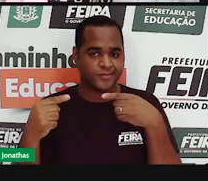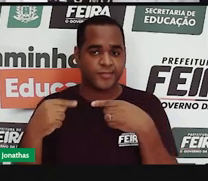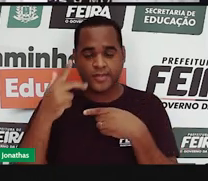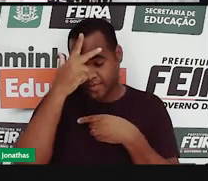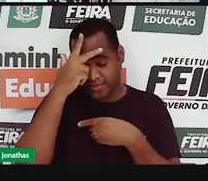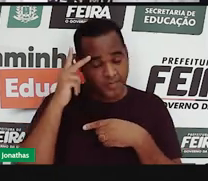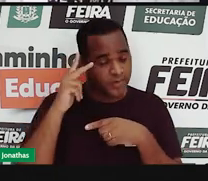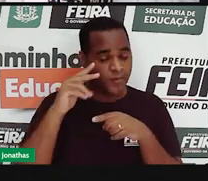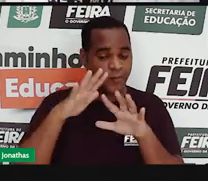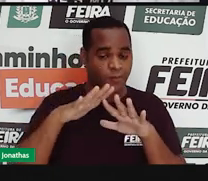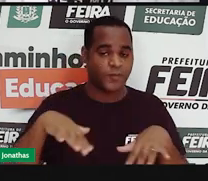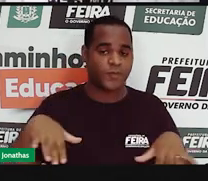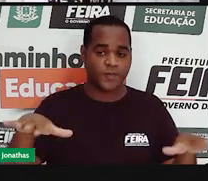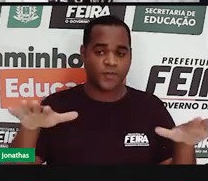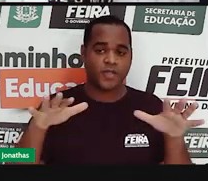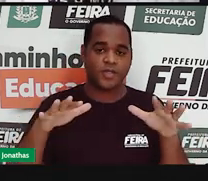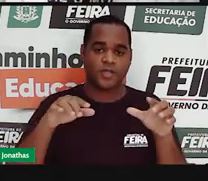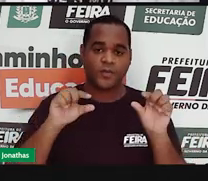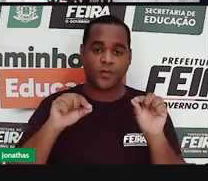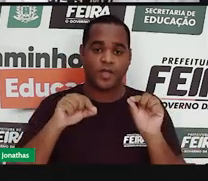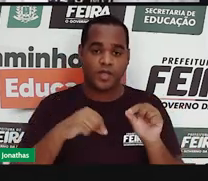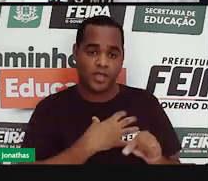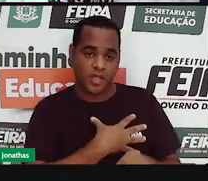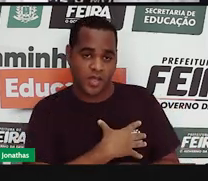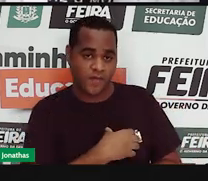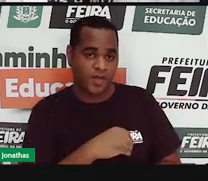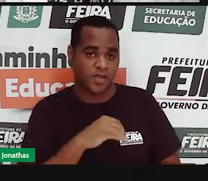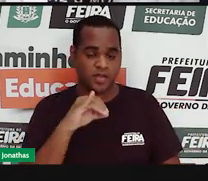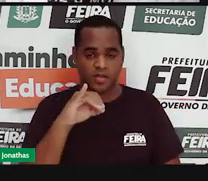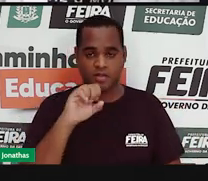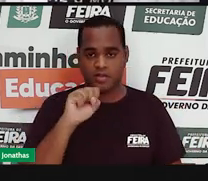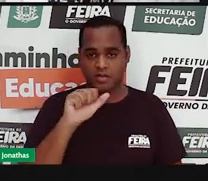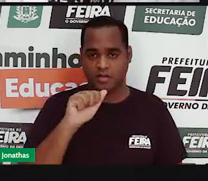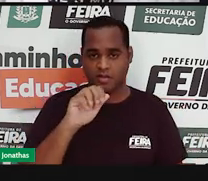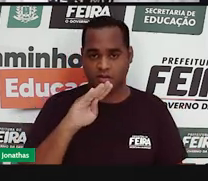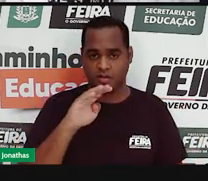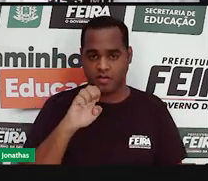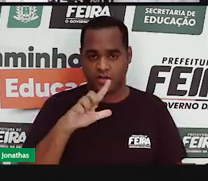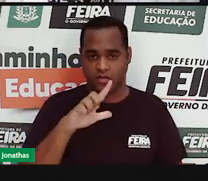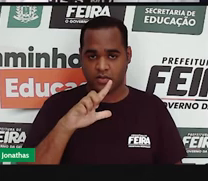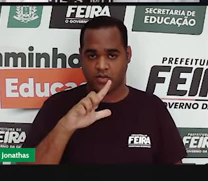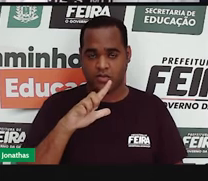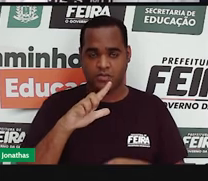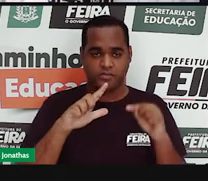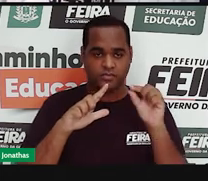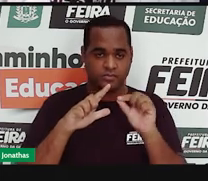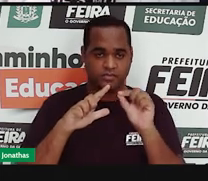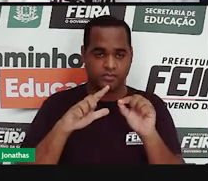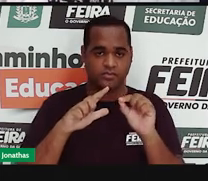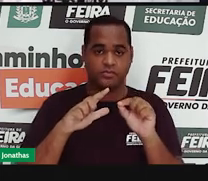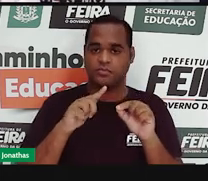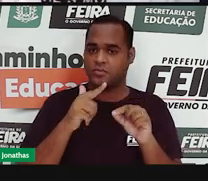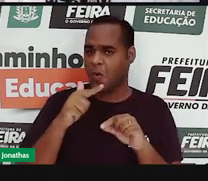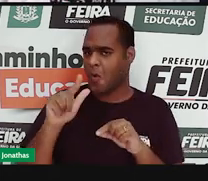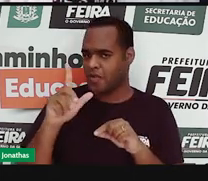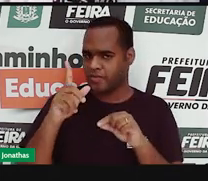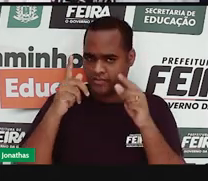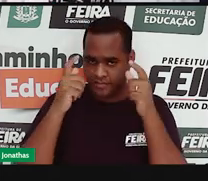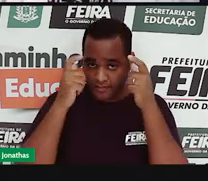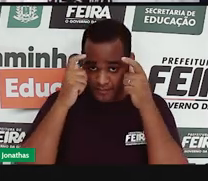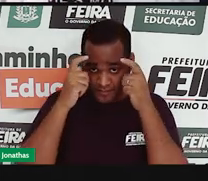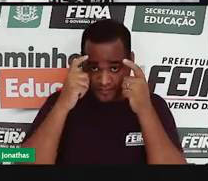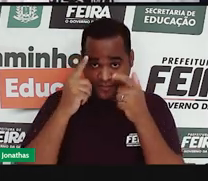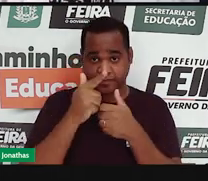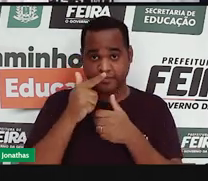gente não considerava a filha dele Isabel a melhor pessoa para descer o cargo, visto que eles